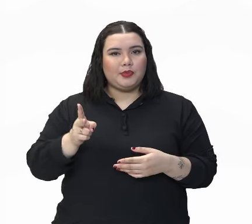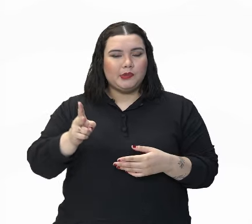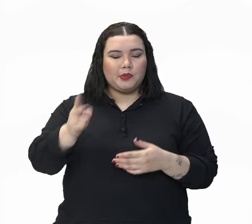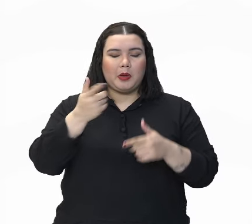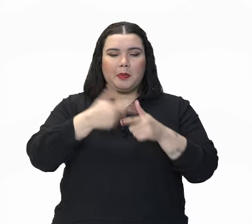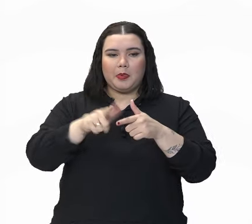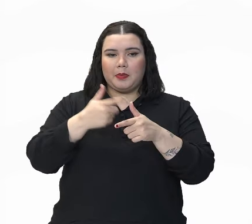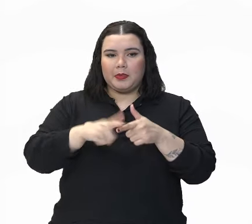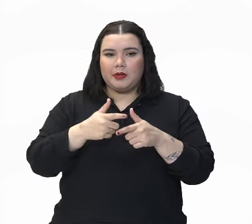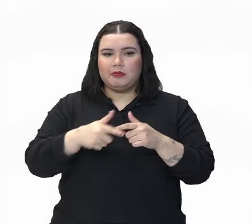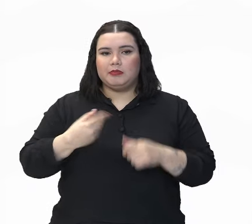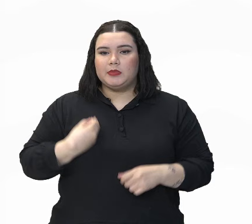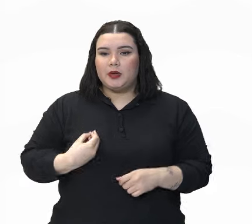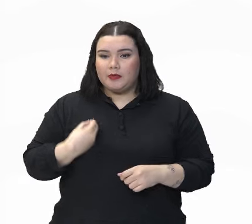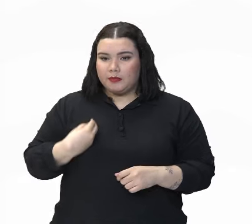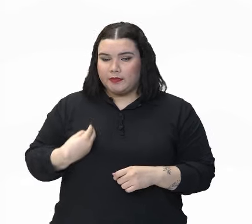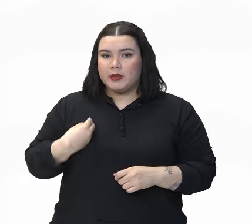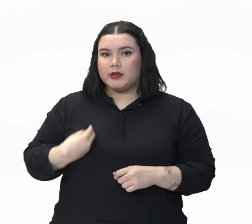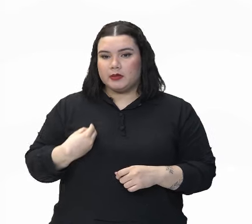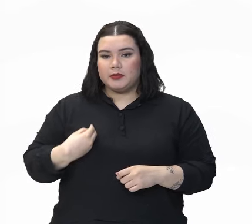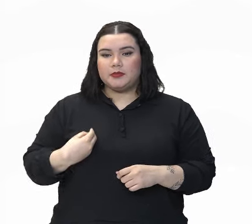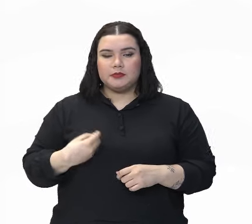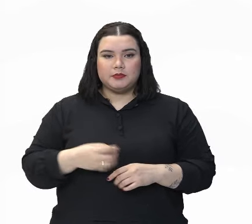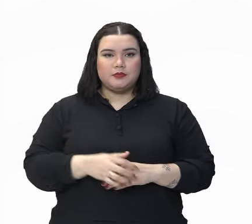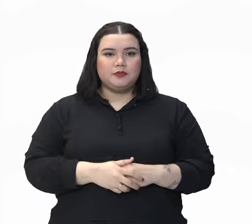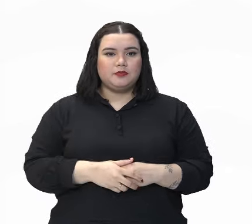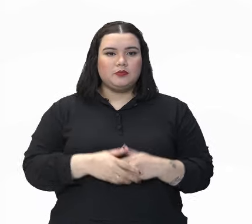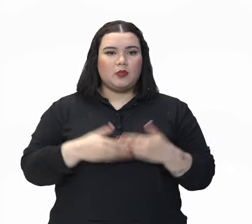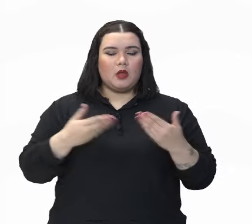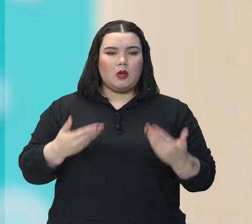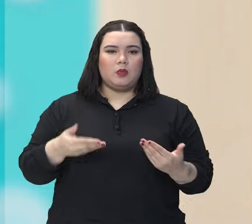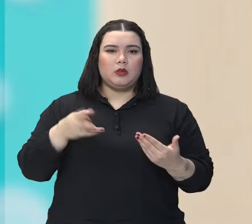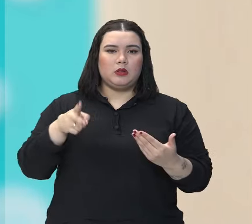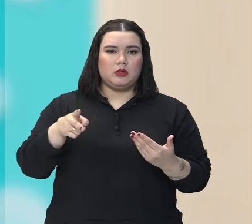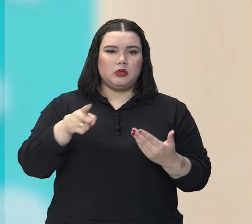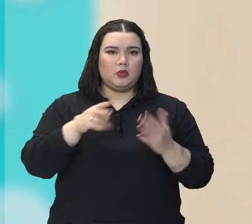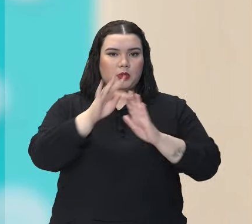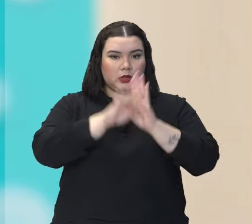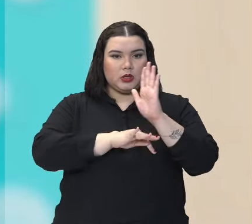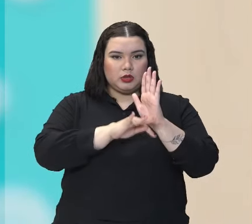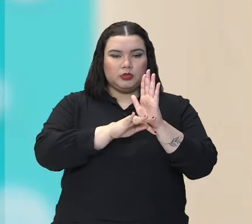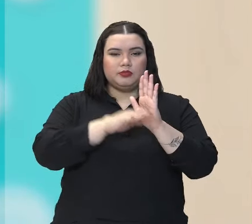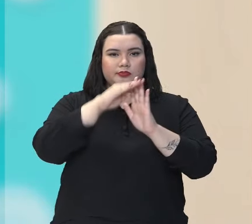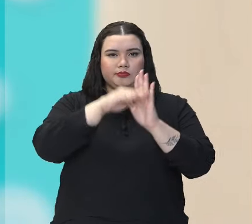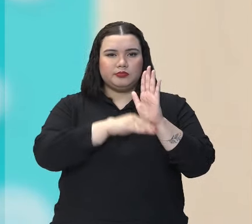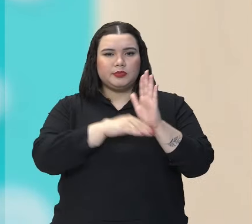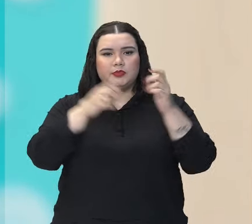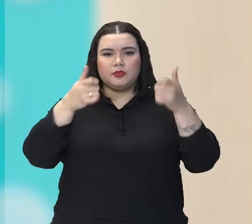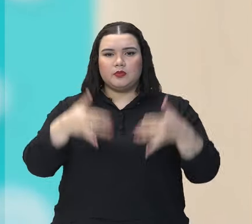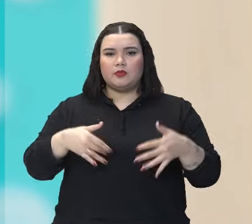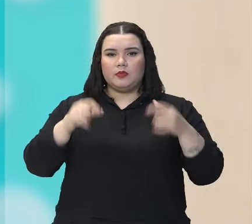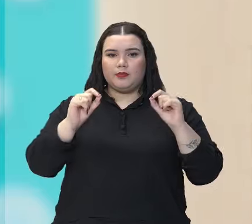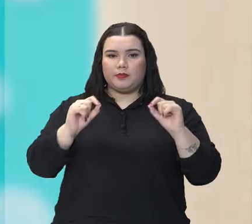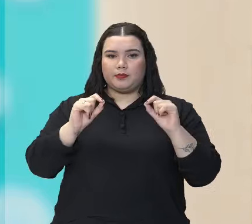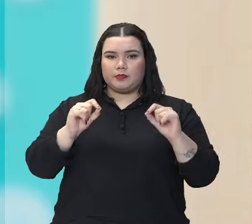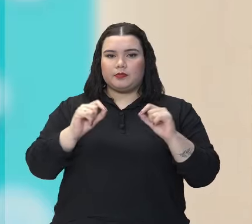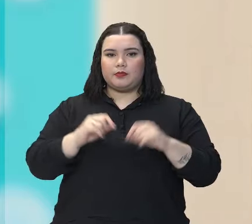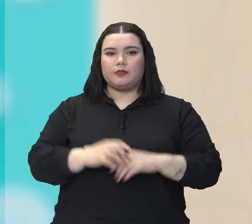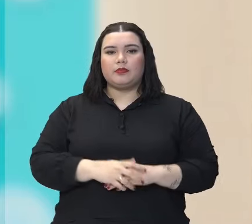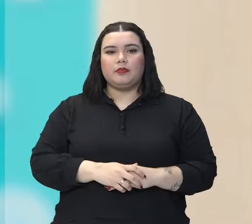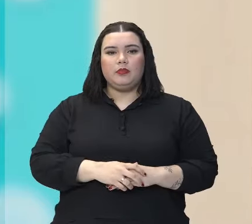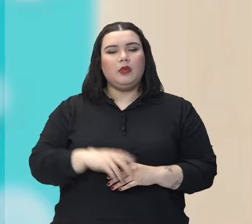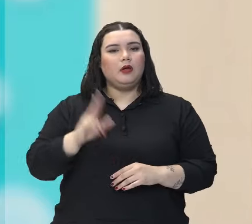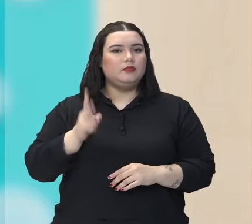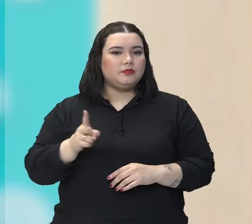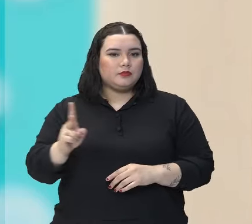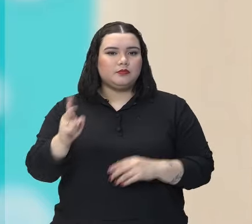Então, como é continuação das Vidas Secas, ainda está